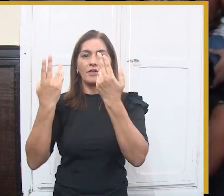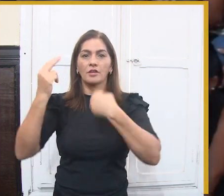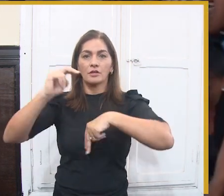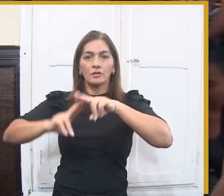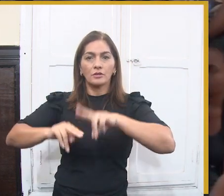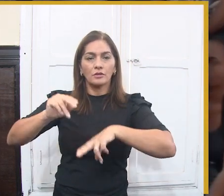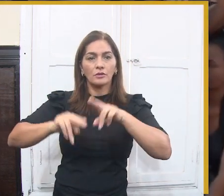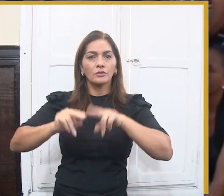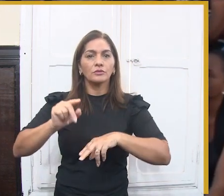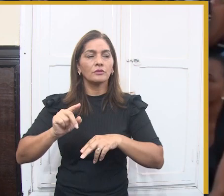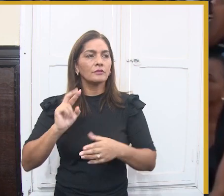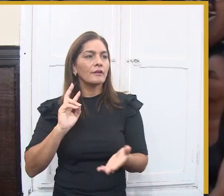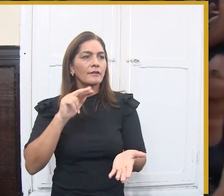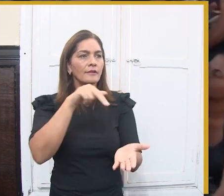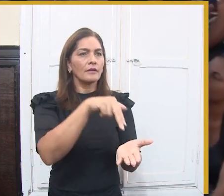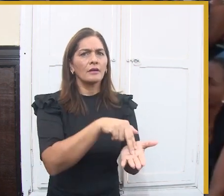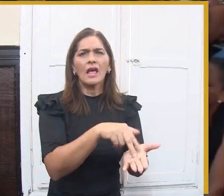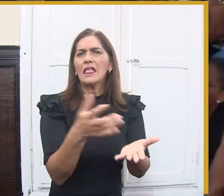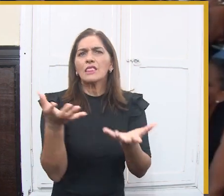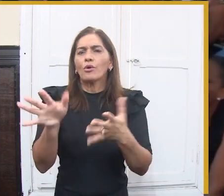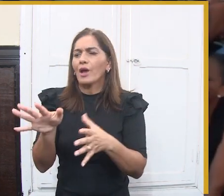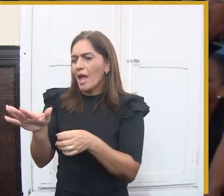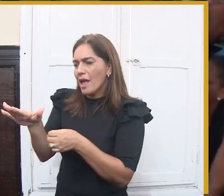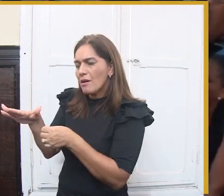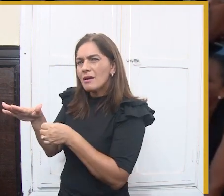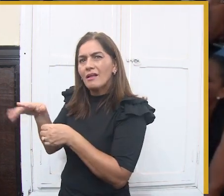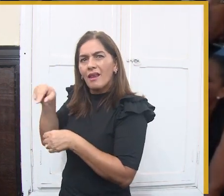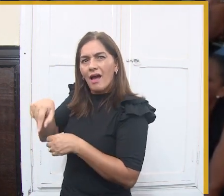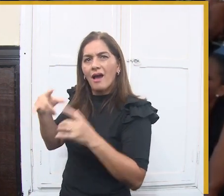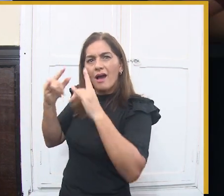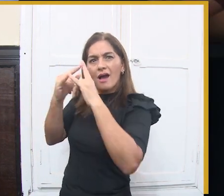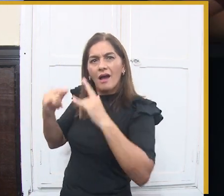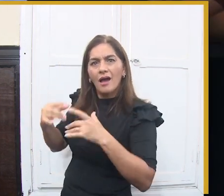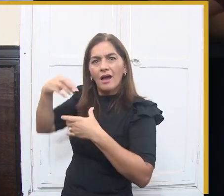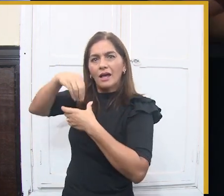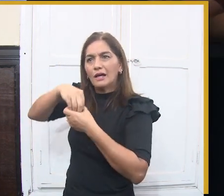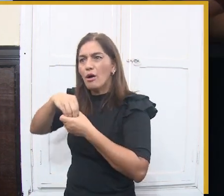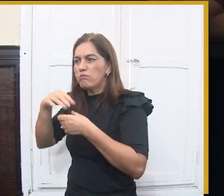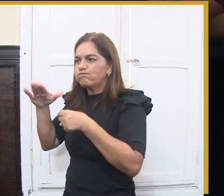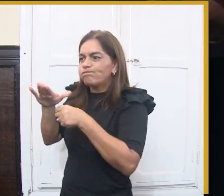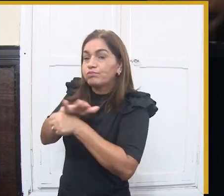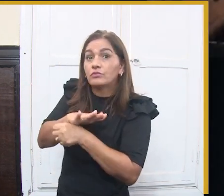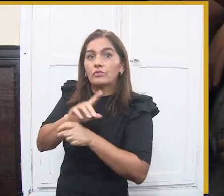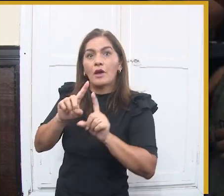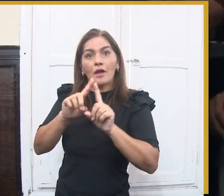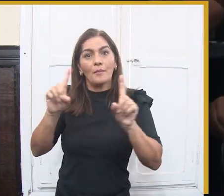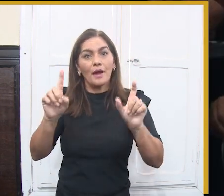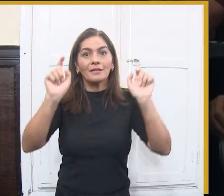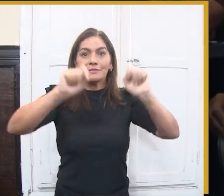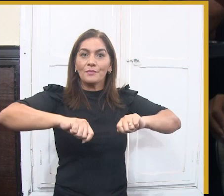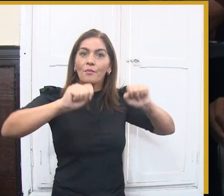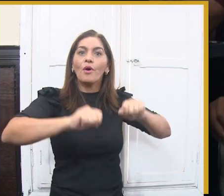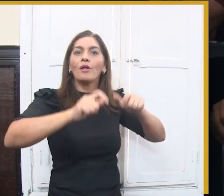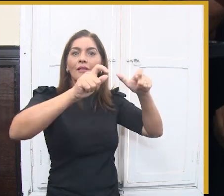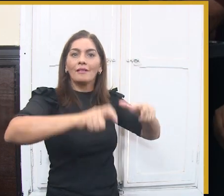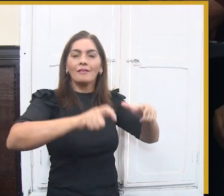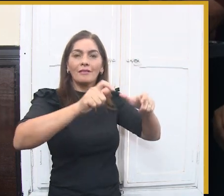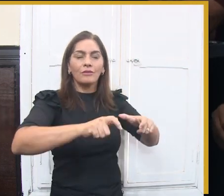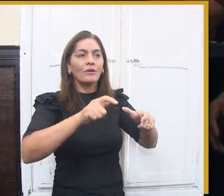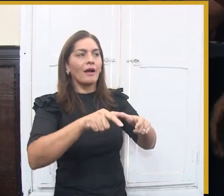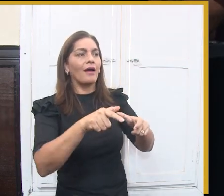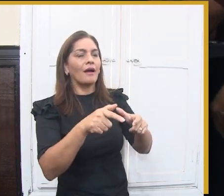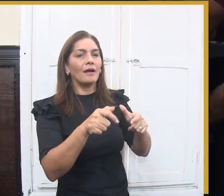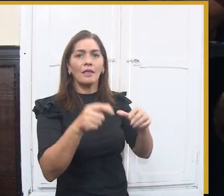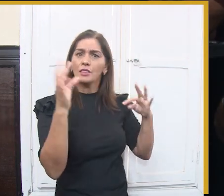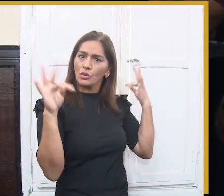famílias que procuram um espaço mais intimista e querem levar o filho para conhecer um pouco do